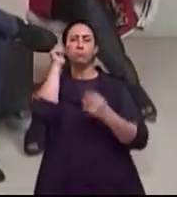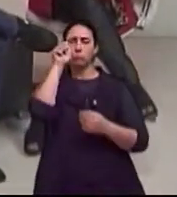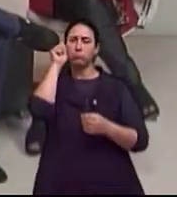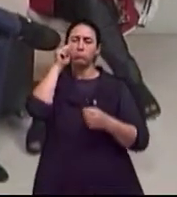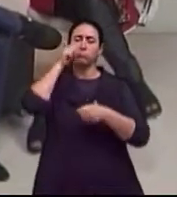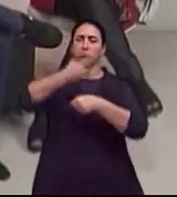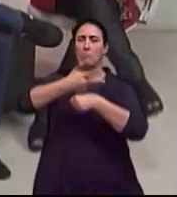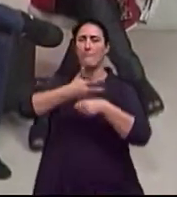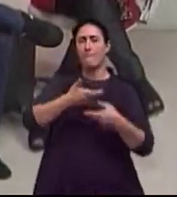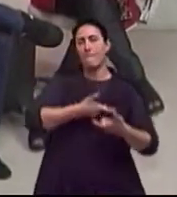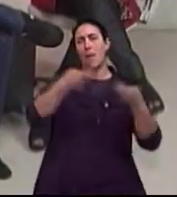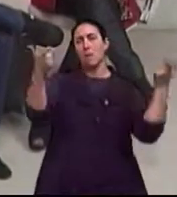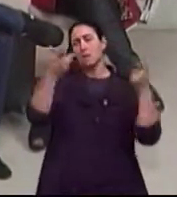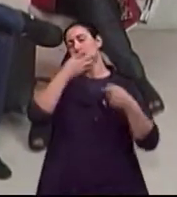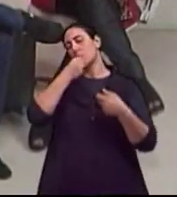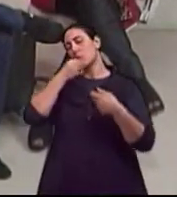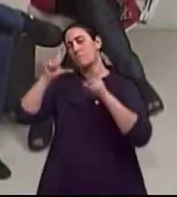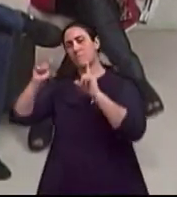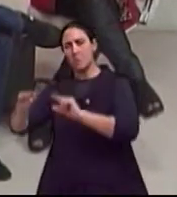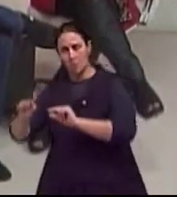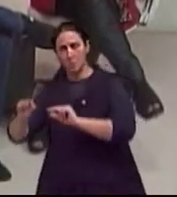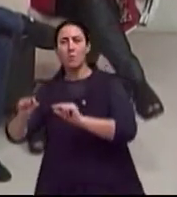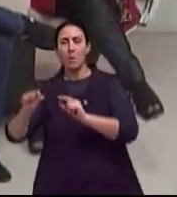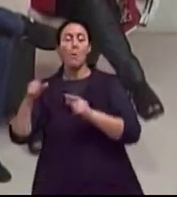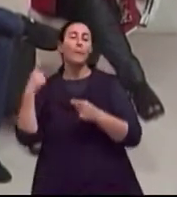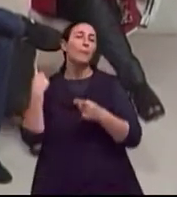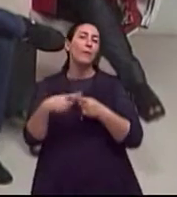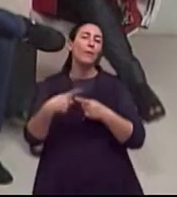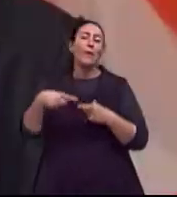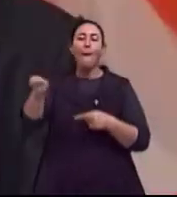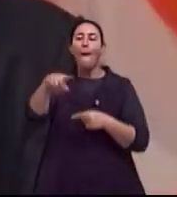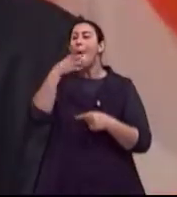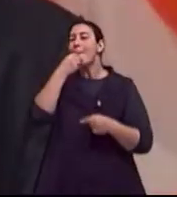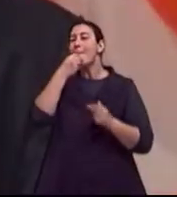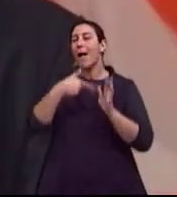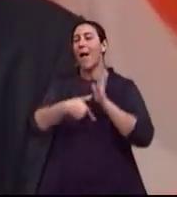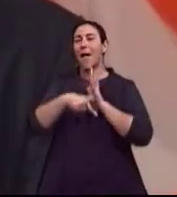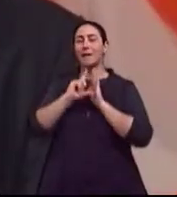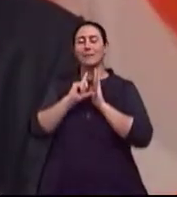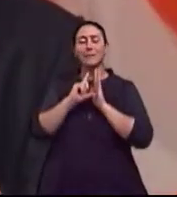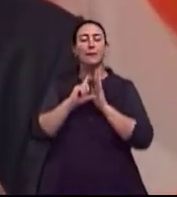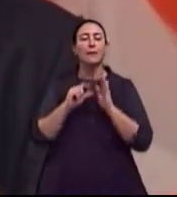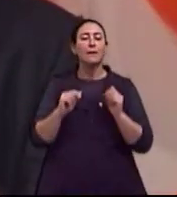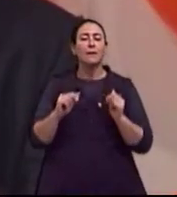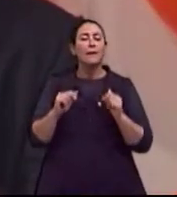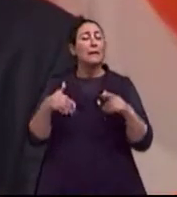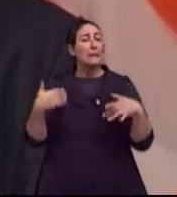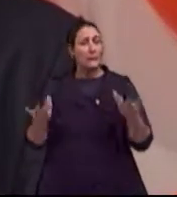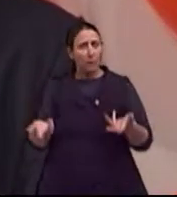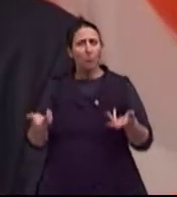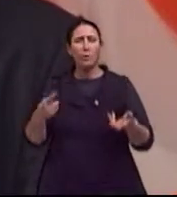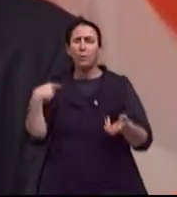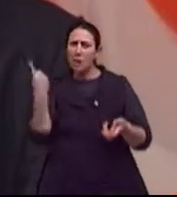maioria, na velhice isso fica muito claro, porque os homens morrem antes. Então, nós temos essas características.